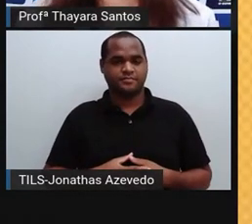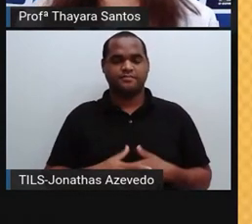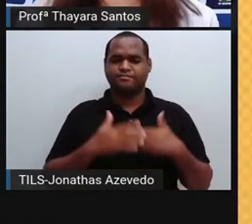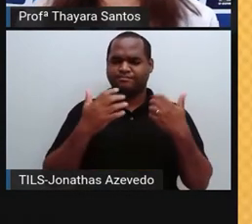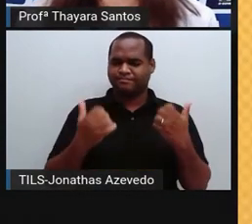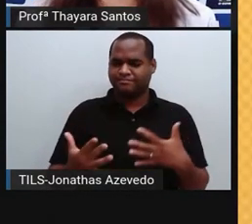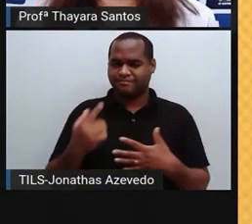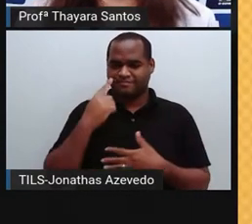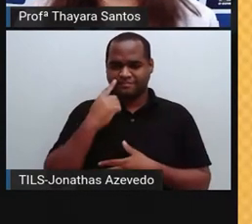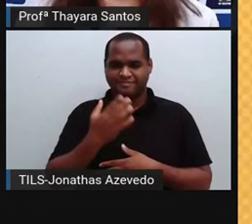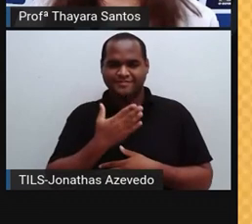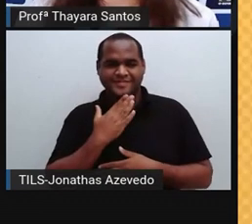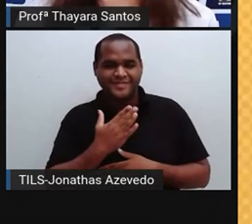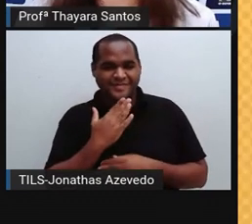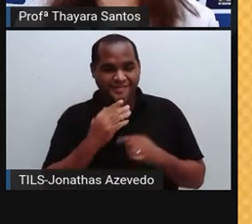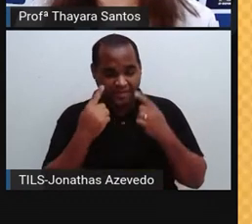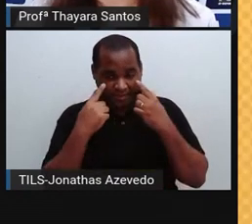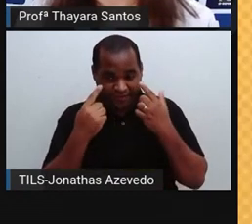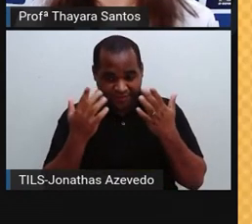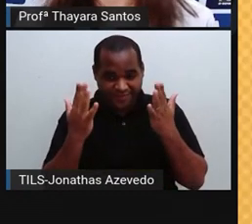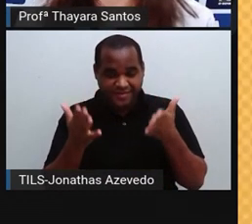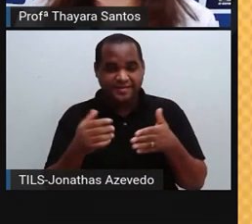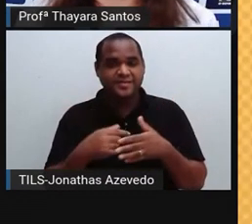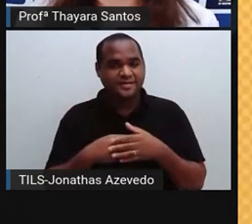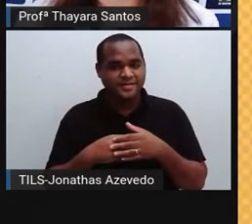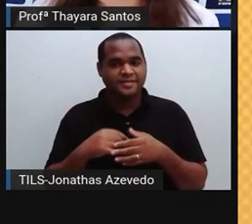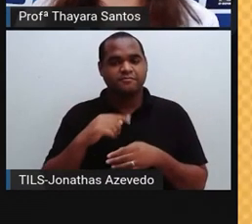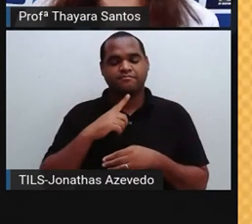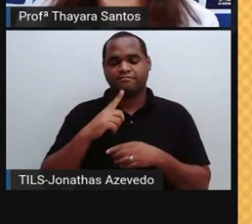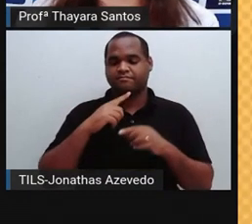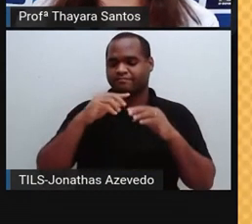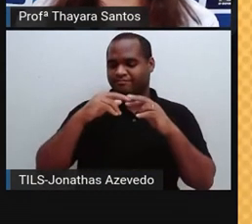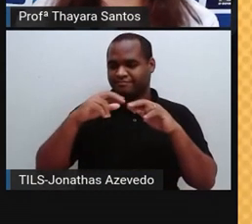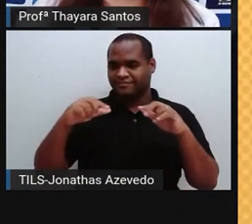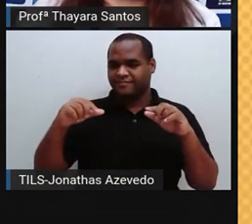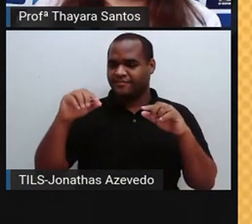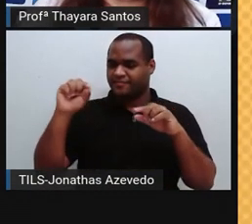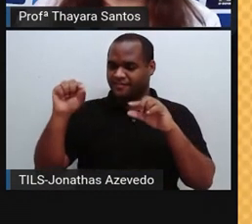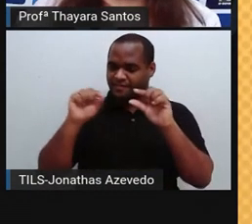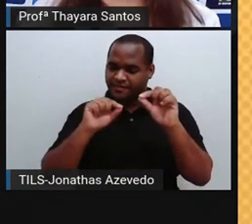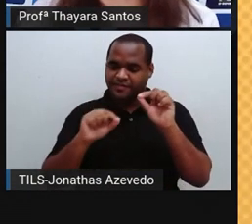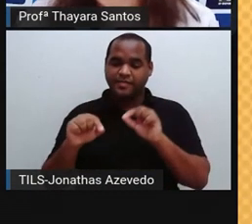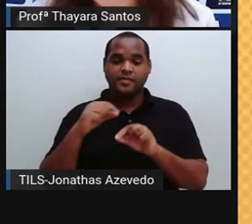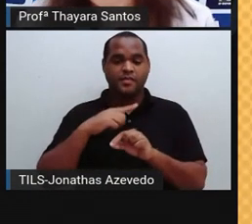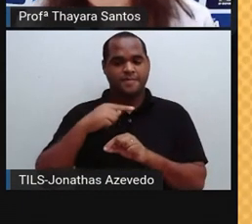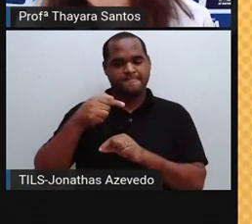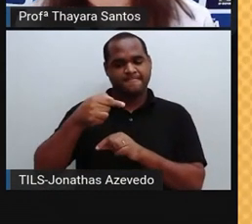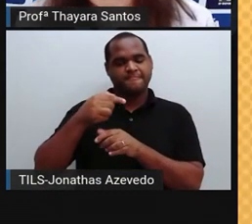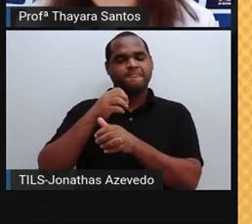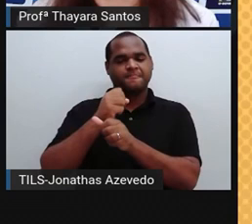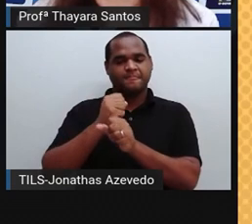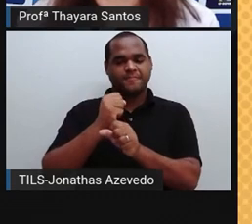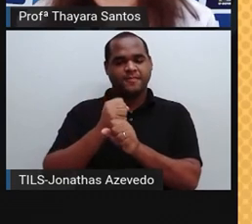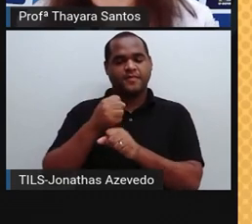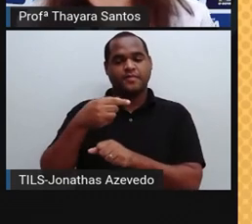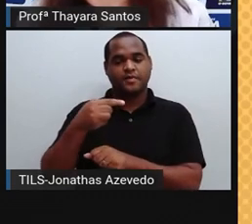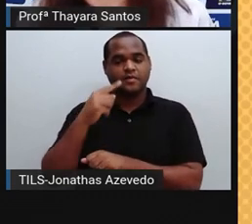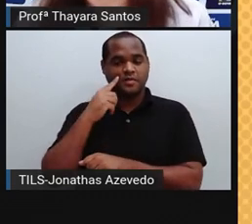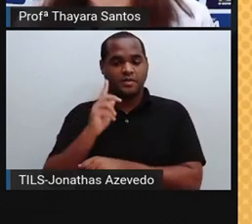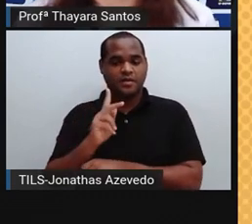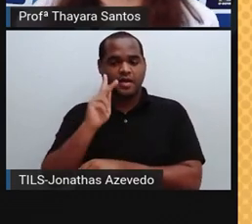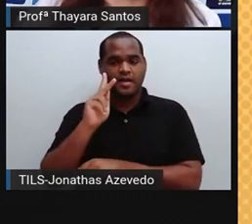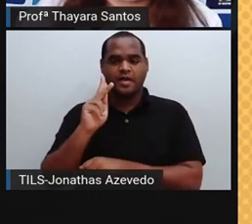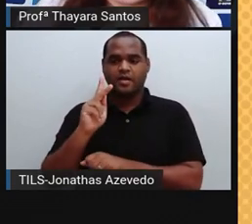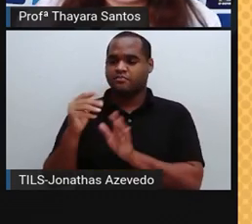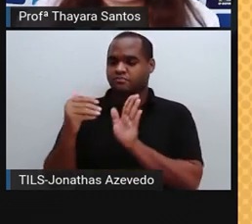Como a gente já viu, as camadas eletrônicas na eletrosfera são sete. Essas sete camadas são nomeadas de K